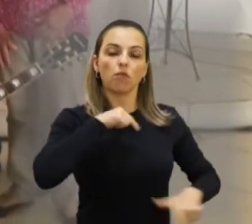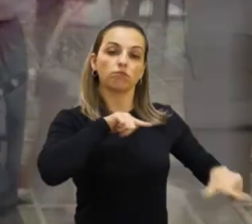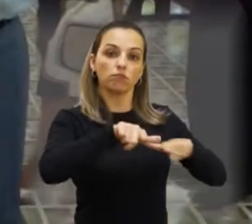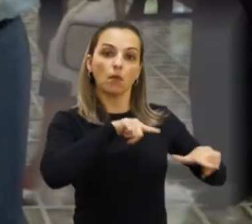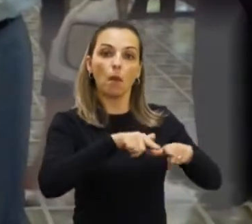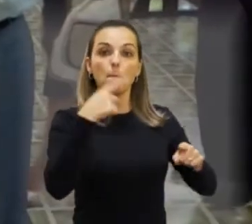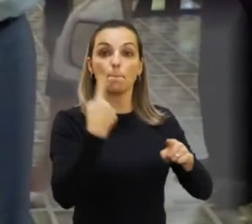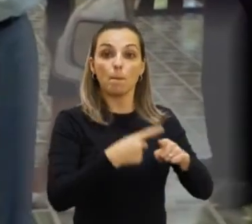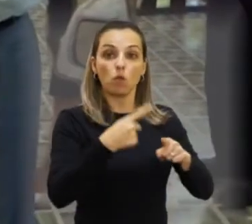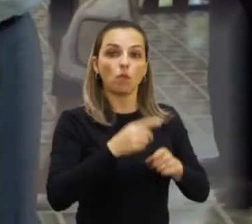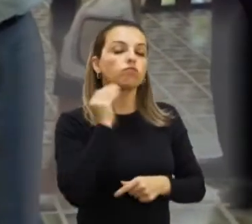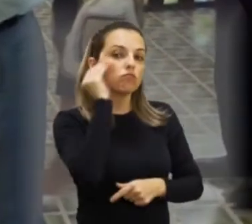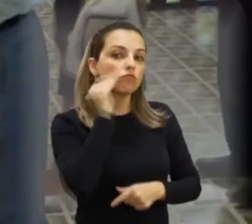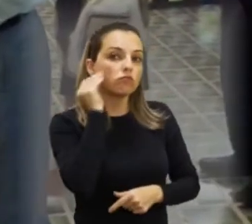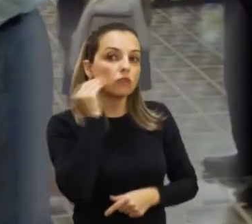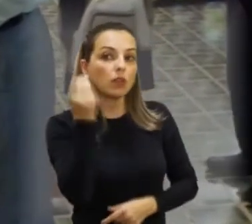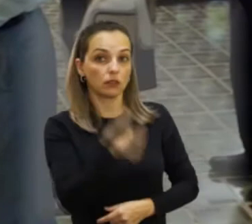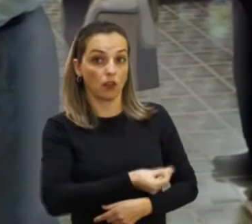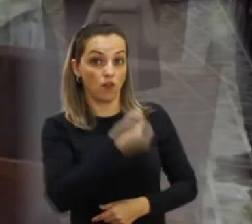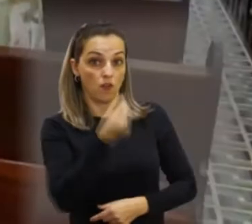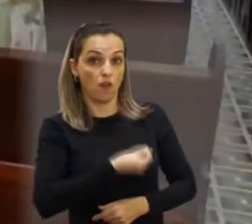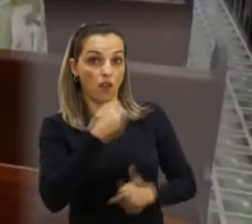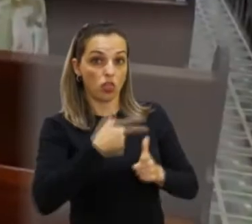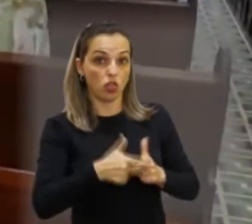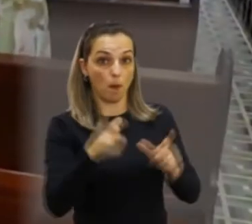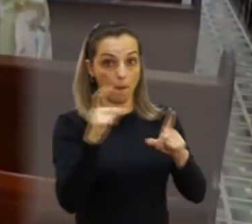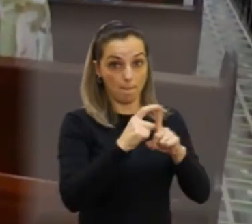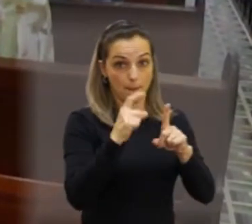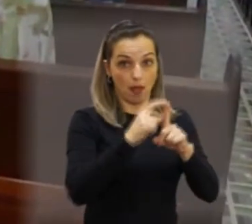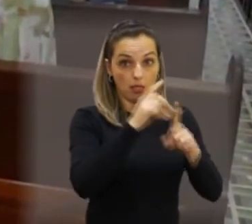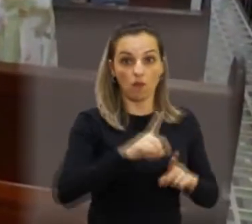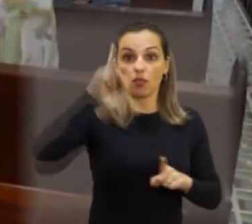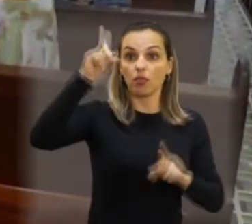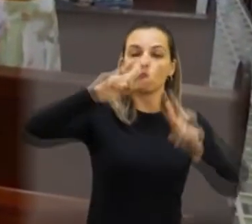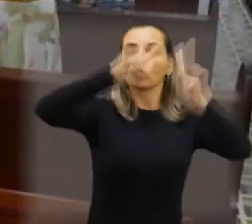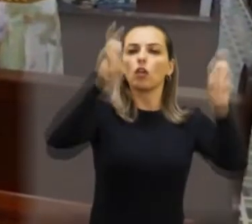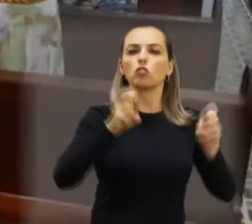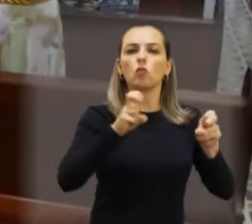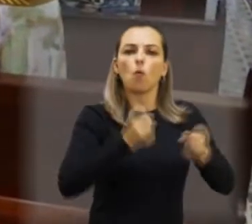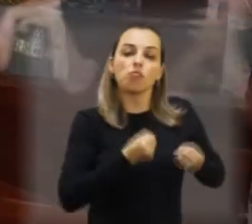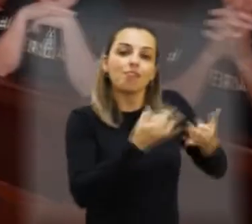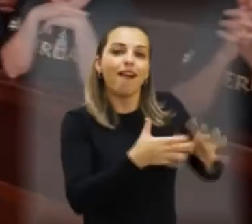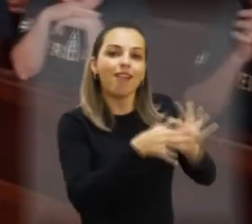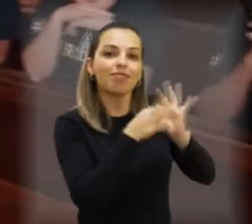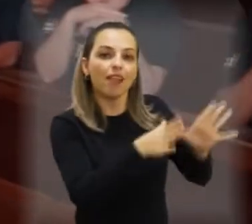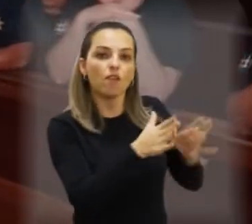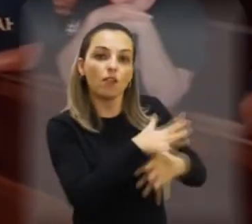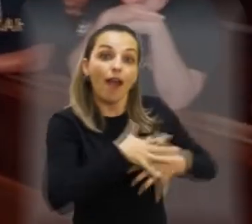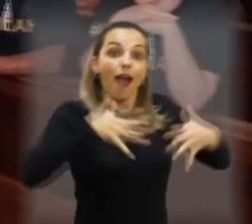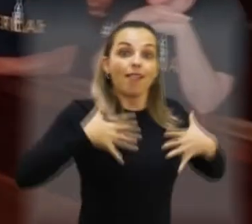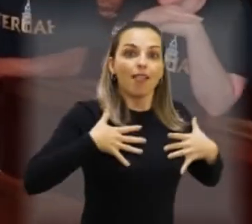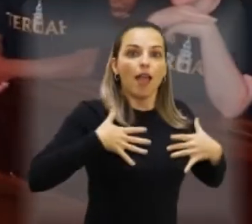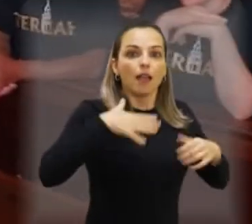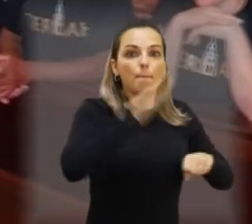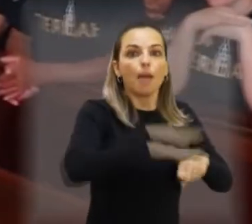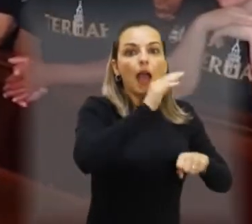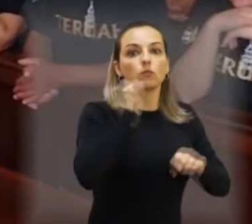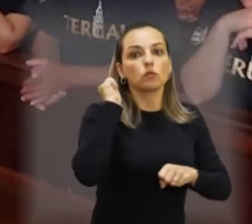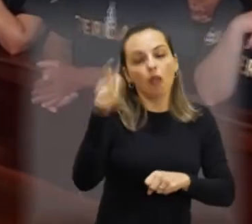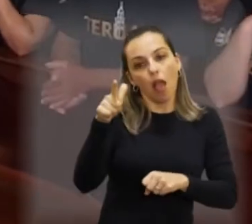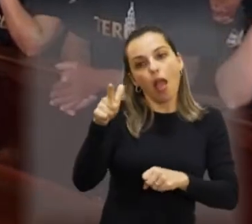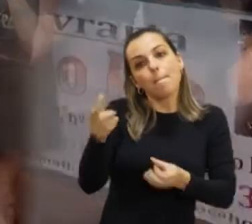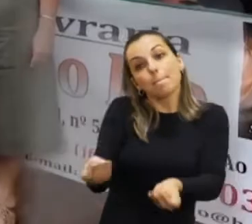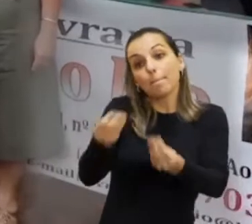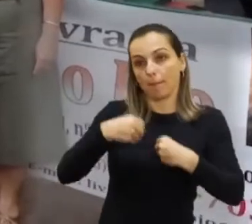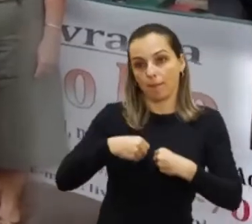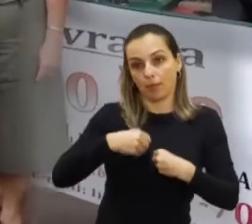eu tive e tenho a experiência da verdade daquela palavra que fala a mais alegria em